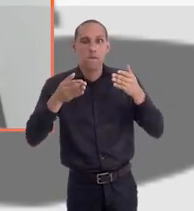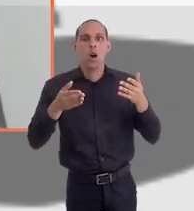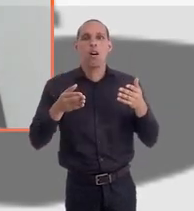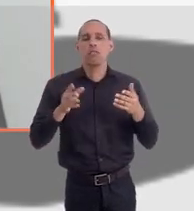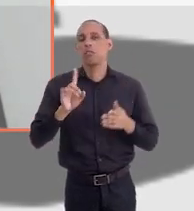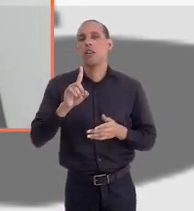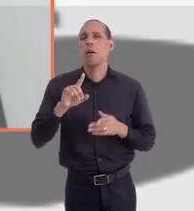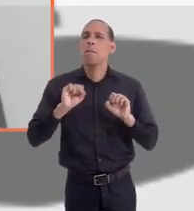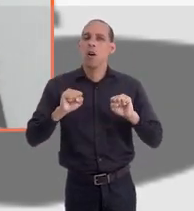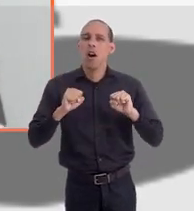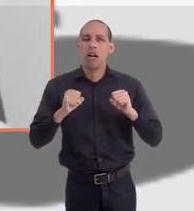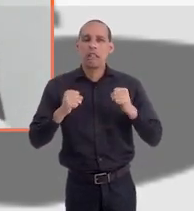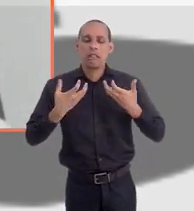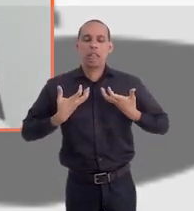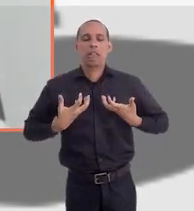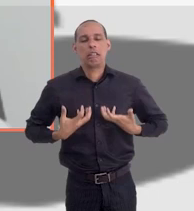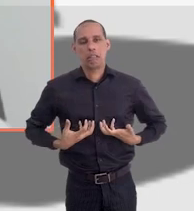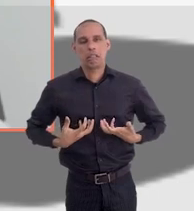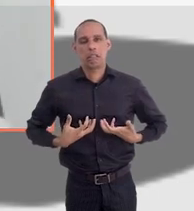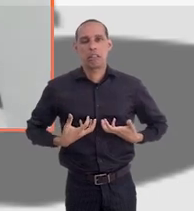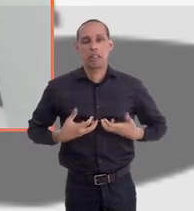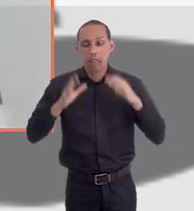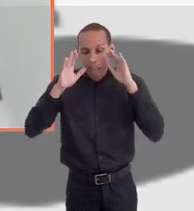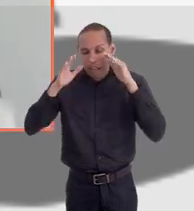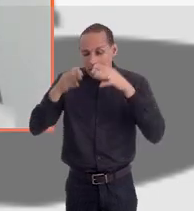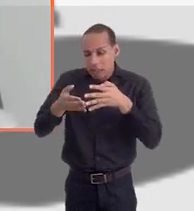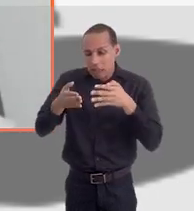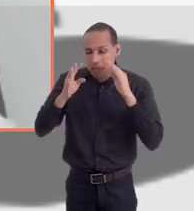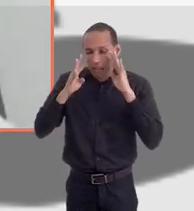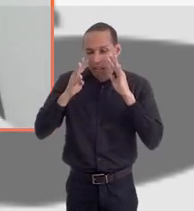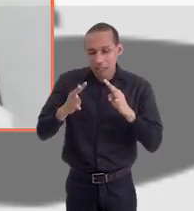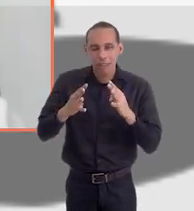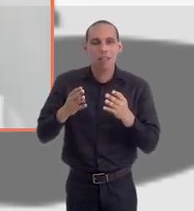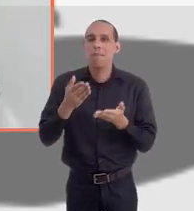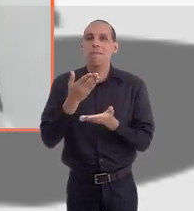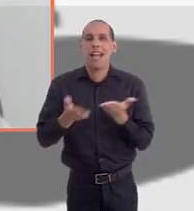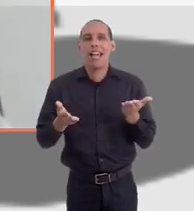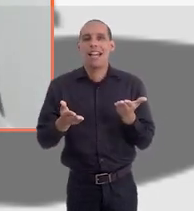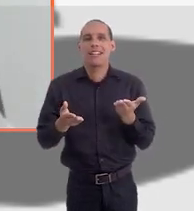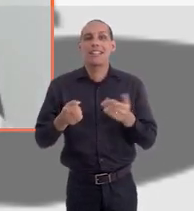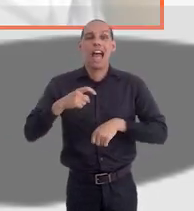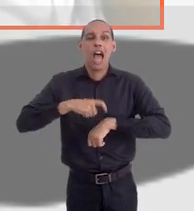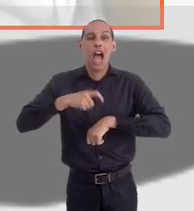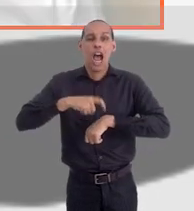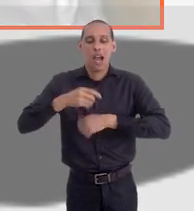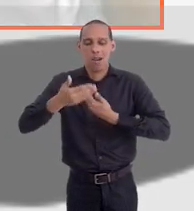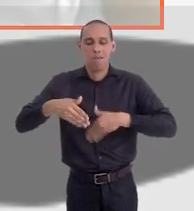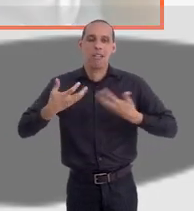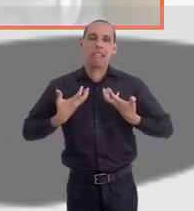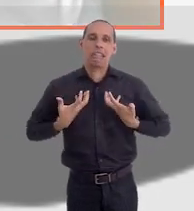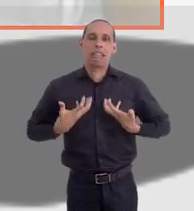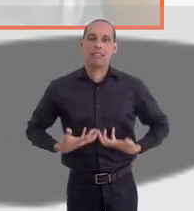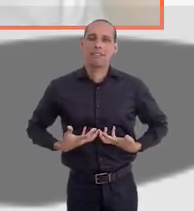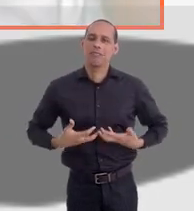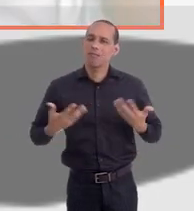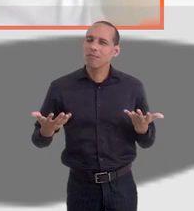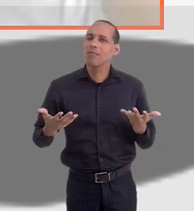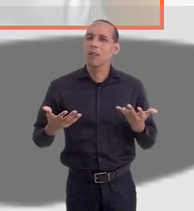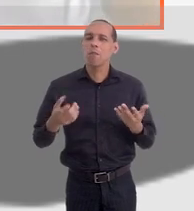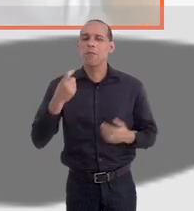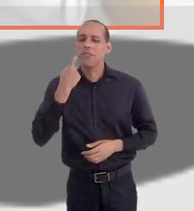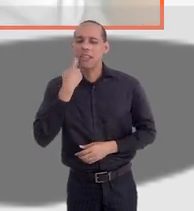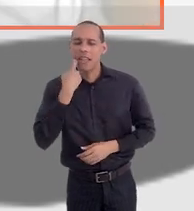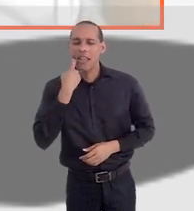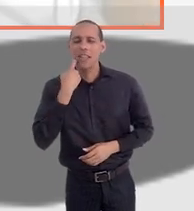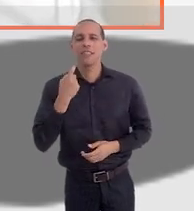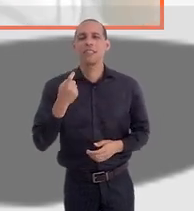isso vai dispersar um pouco a sua energia, poder de concentração. Você vai estar estressado, estafado no dia da prova. Então, eu sempre recomendaria o seguinte, quer fazer?